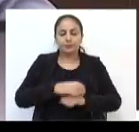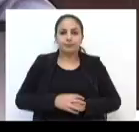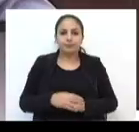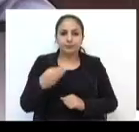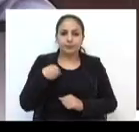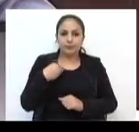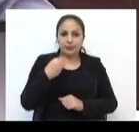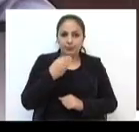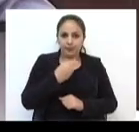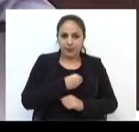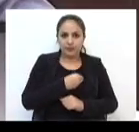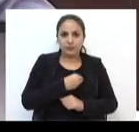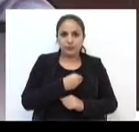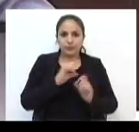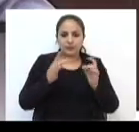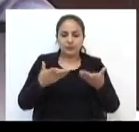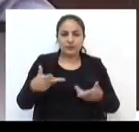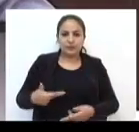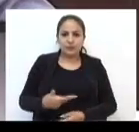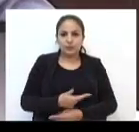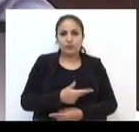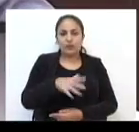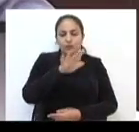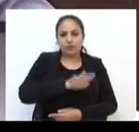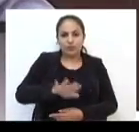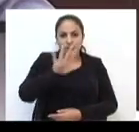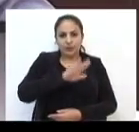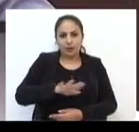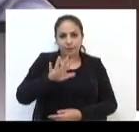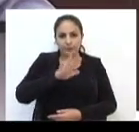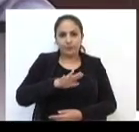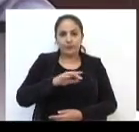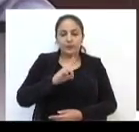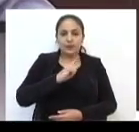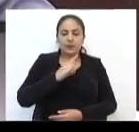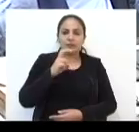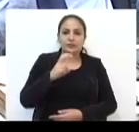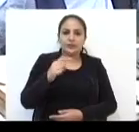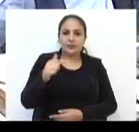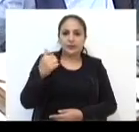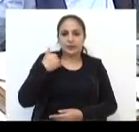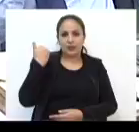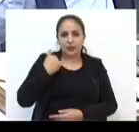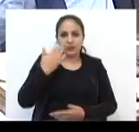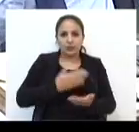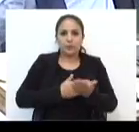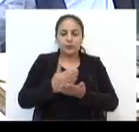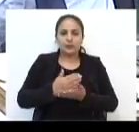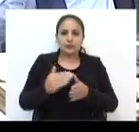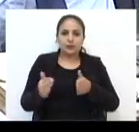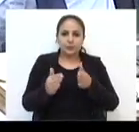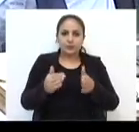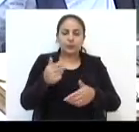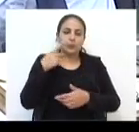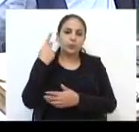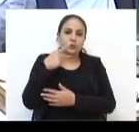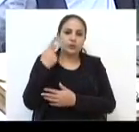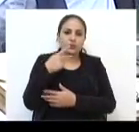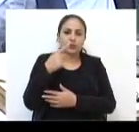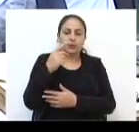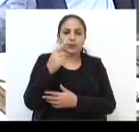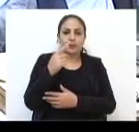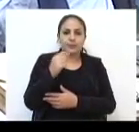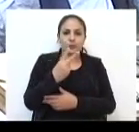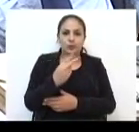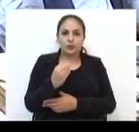especialista em cirurgia geral, Hernani Leimer, tem 57 anos e iniciou a carreira política em 2001